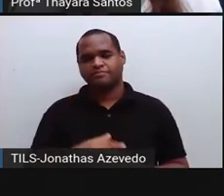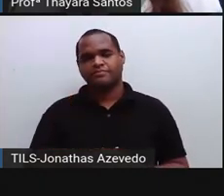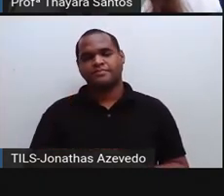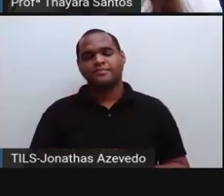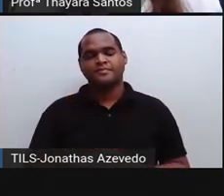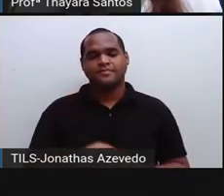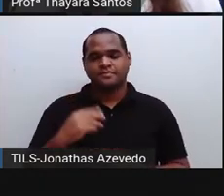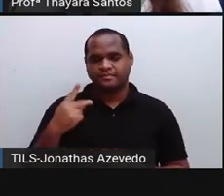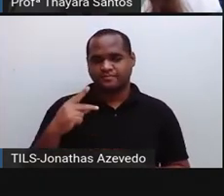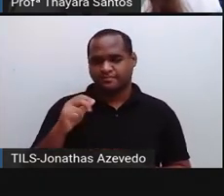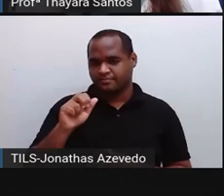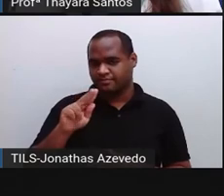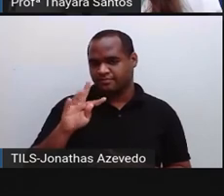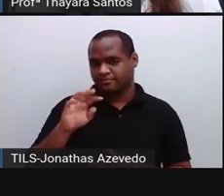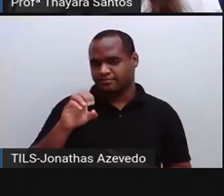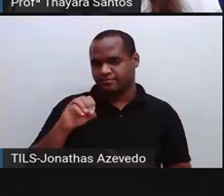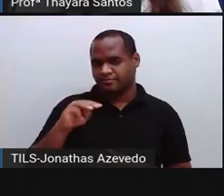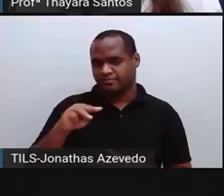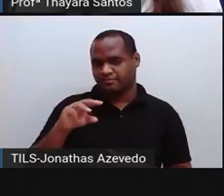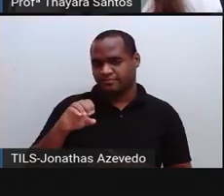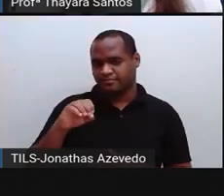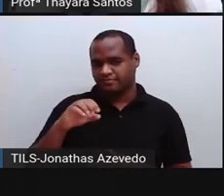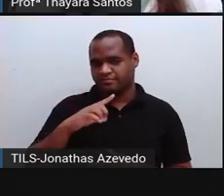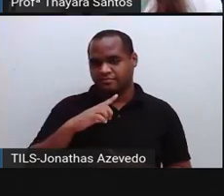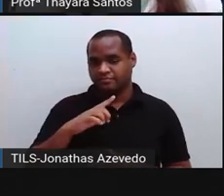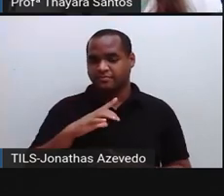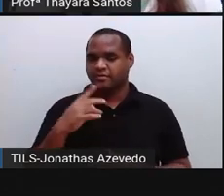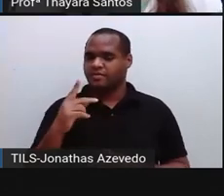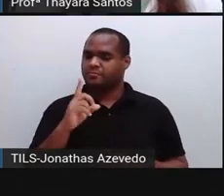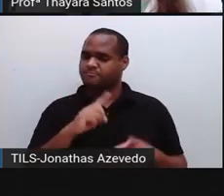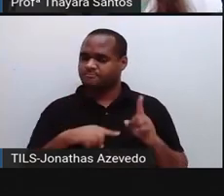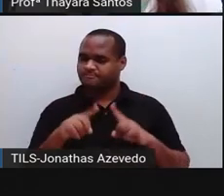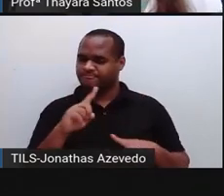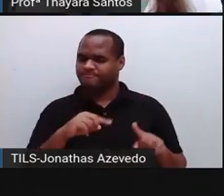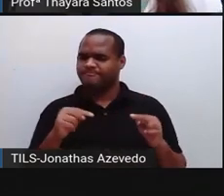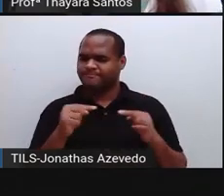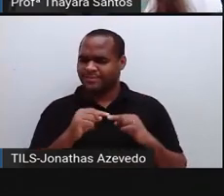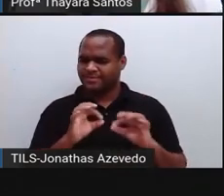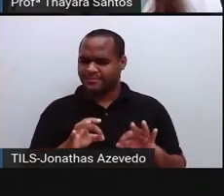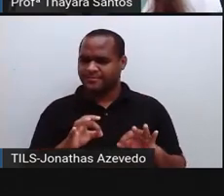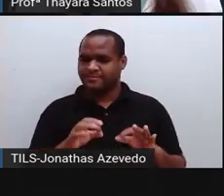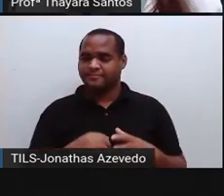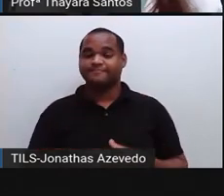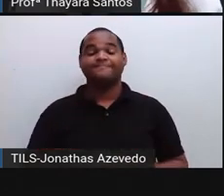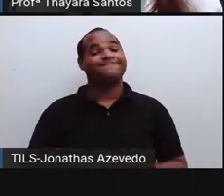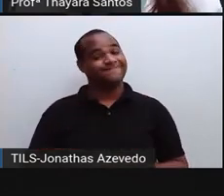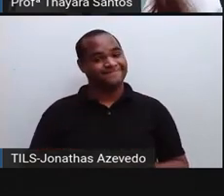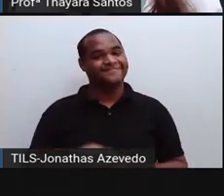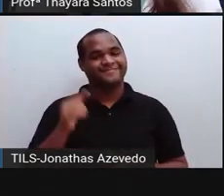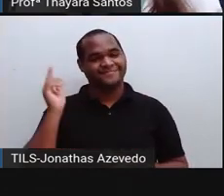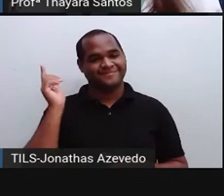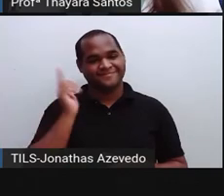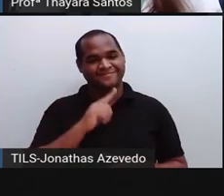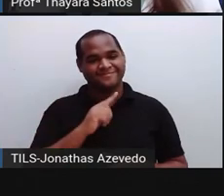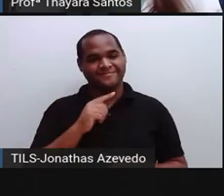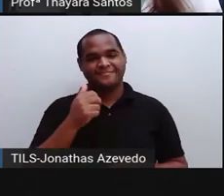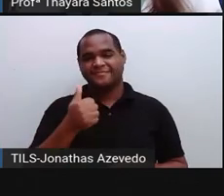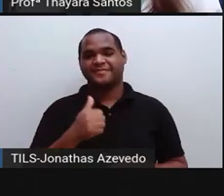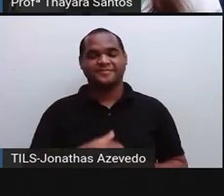Parte do sistema nervoso periférico que controla as ações involuntárias. Vamos ver se é isso. Acertei uma.